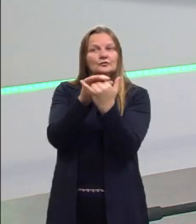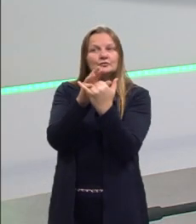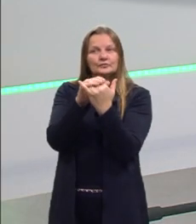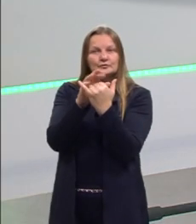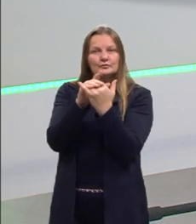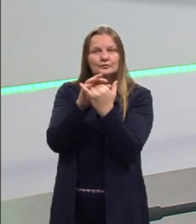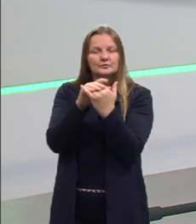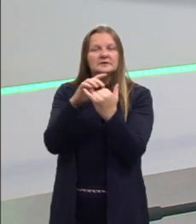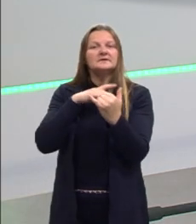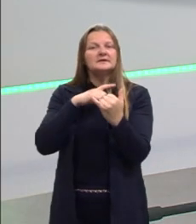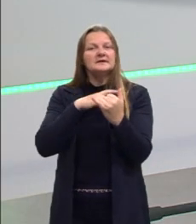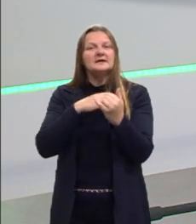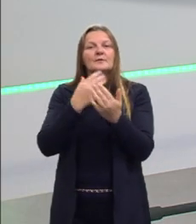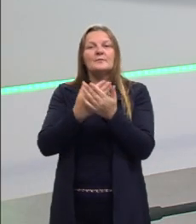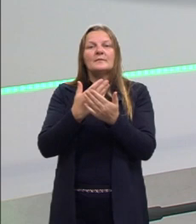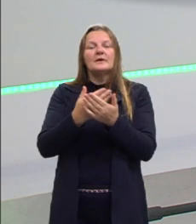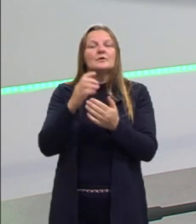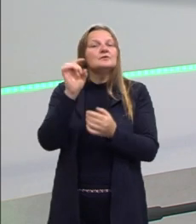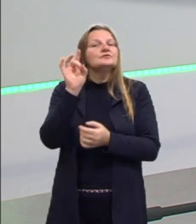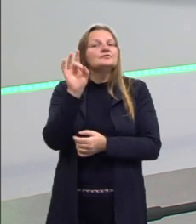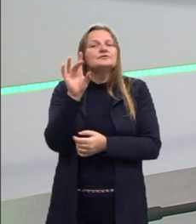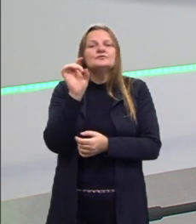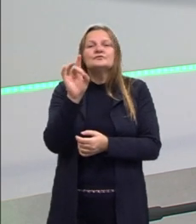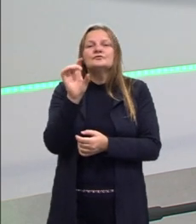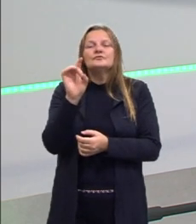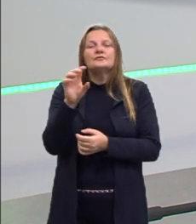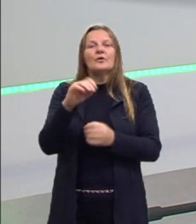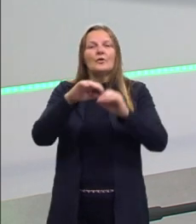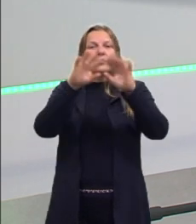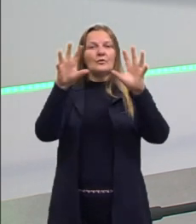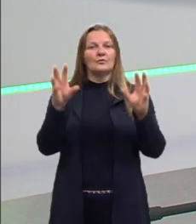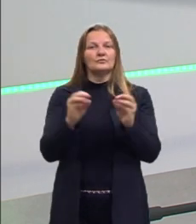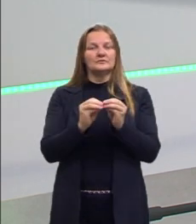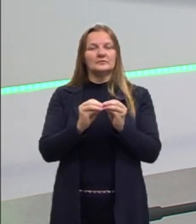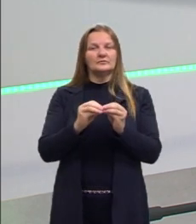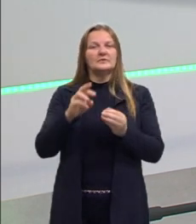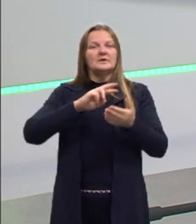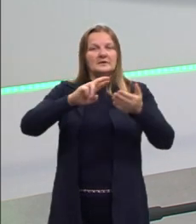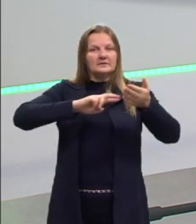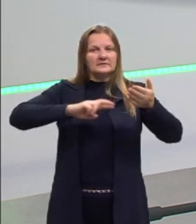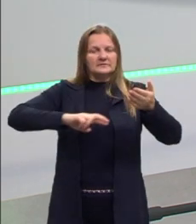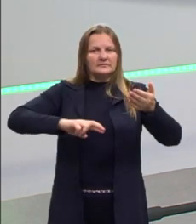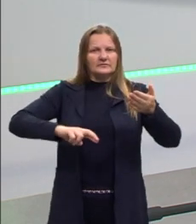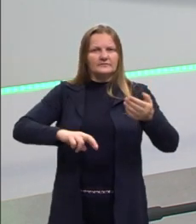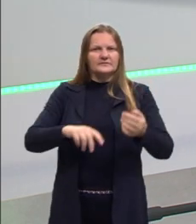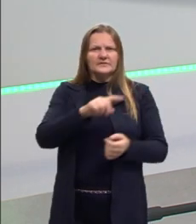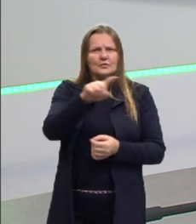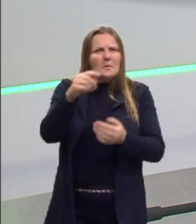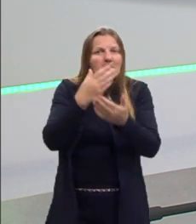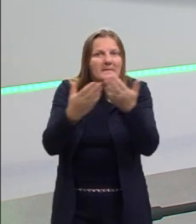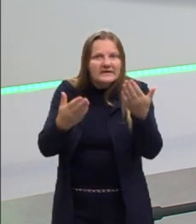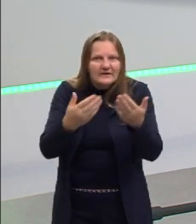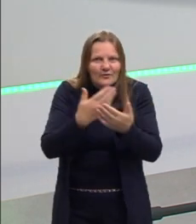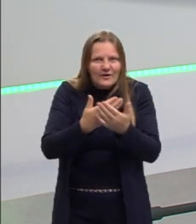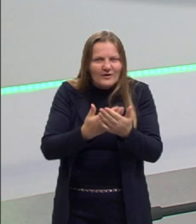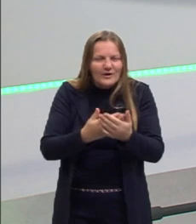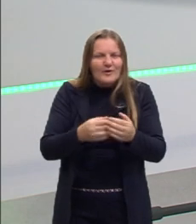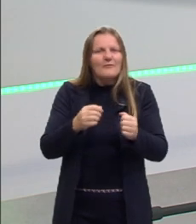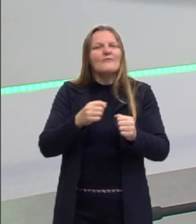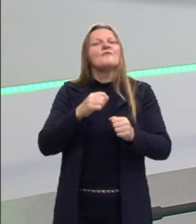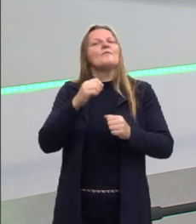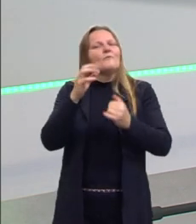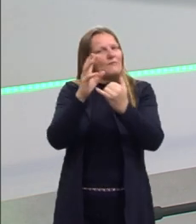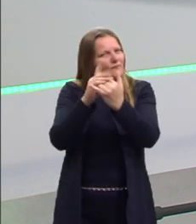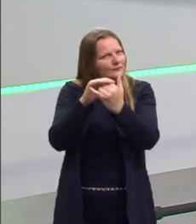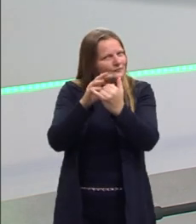tem uma aula que fala só sobre a conclusão da redação. Então, se tu perdeu essa aula, corre